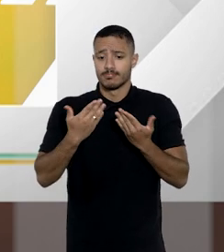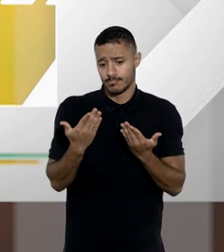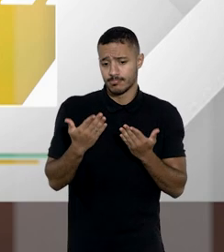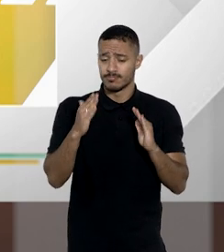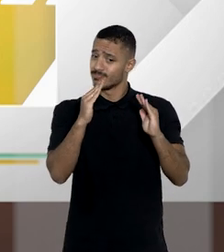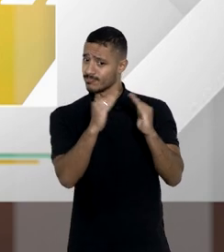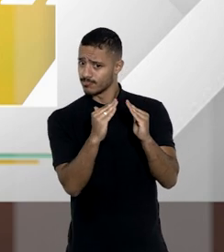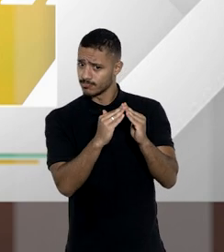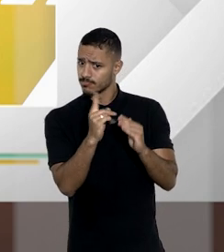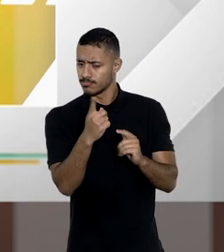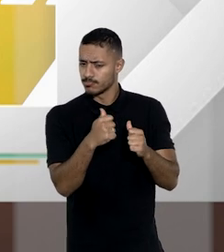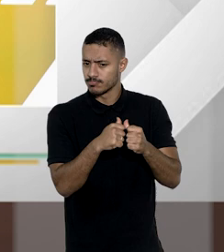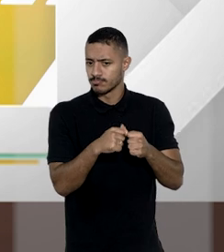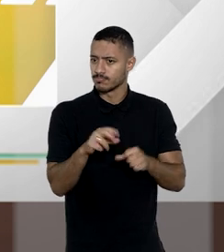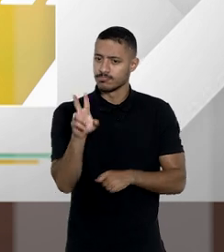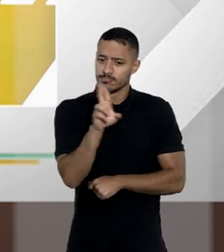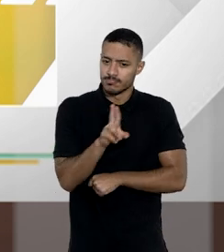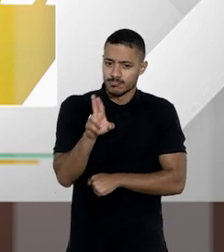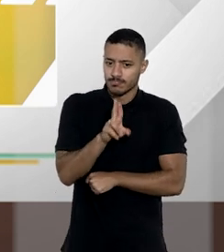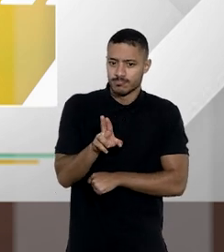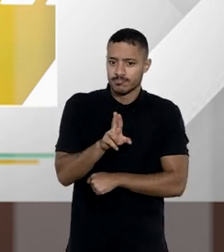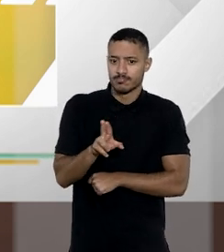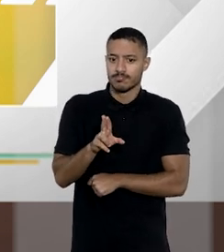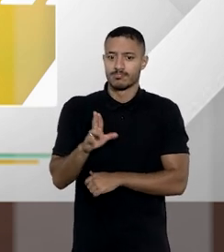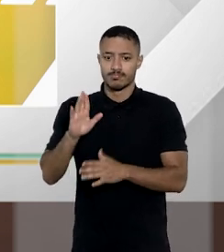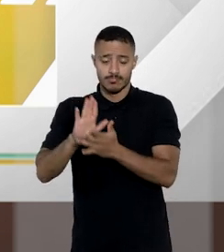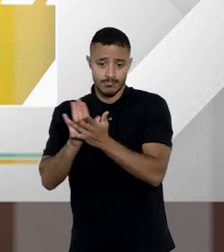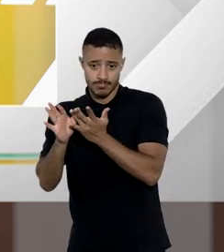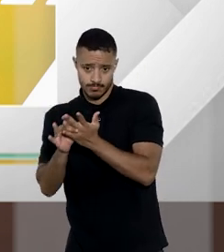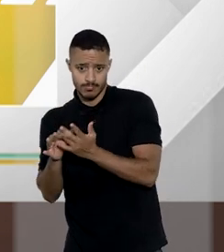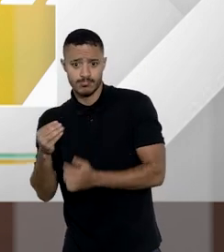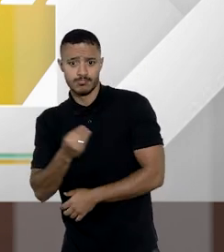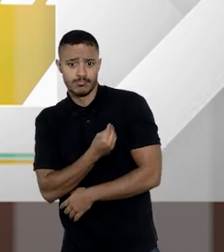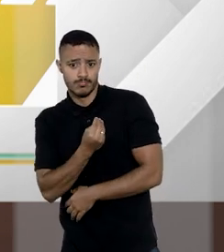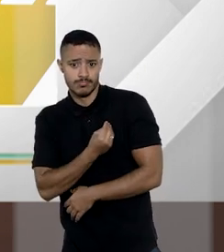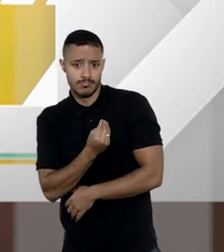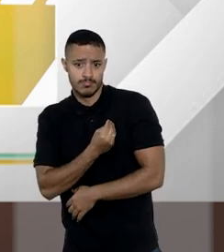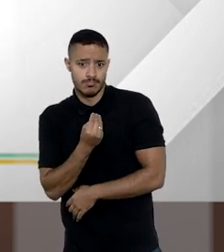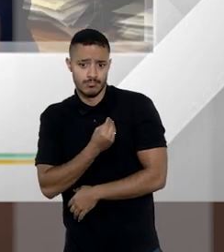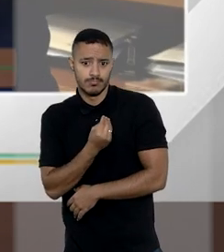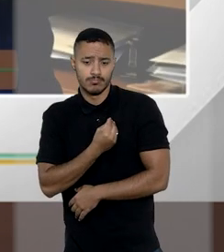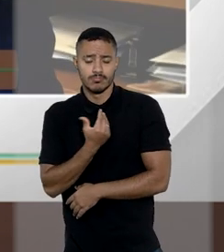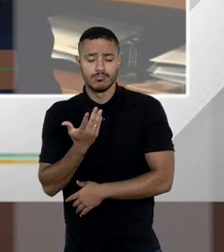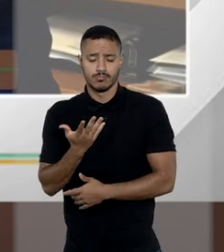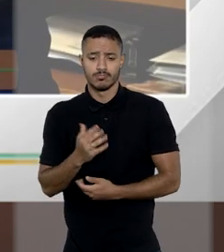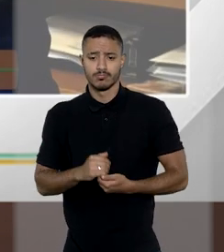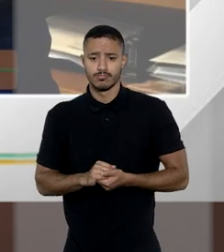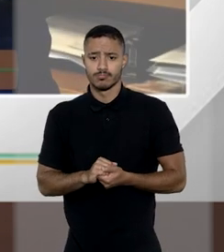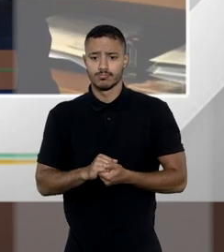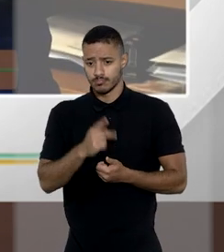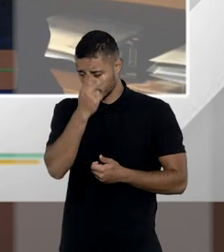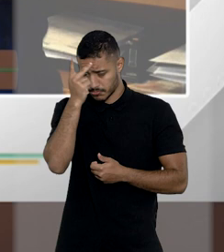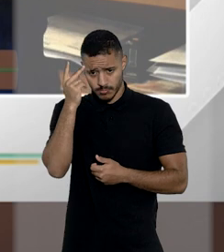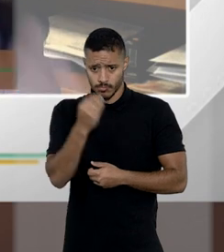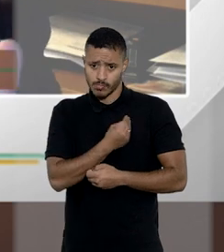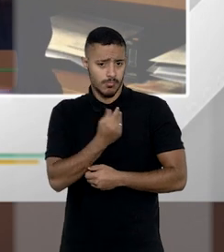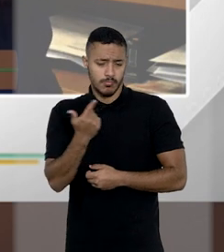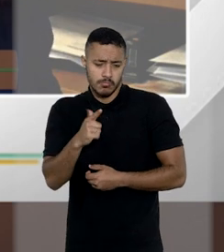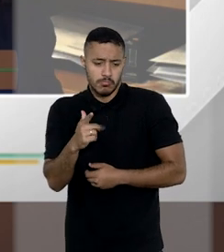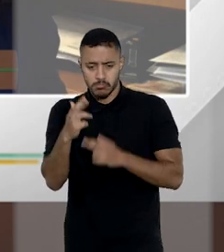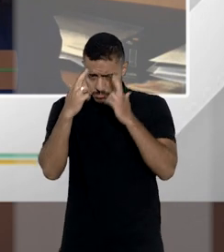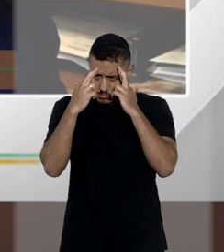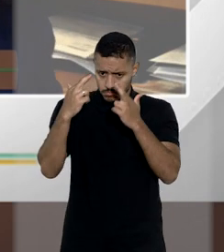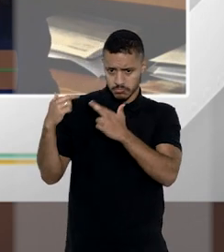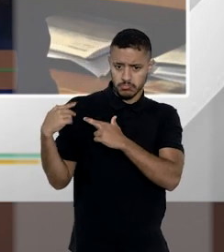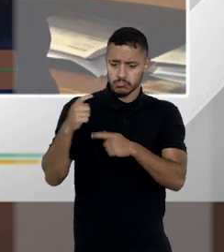se o imóvel não está sendo utilizado pelo cônjuge sobrevivente ou companheiro sobrevivente que então